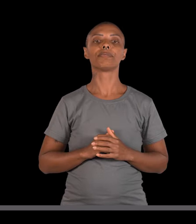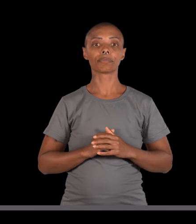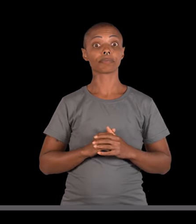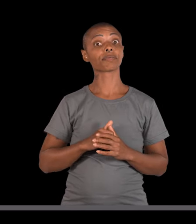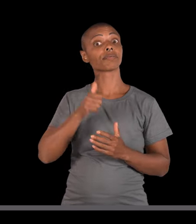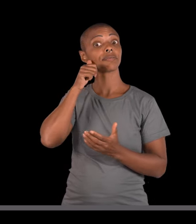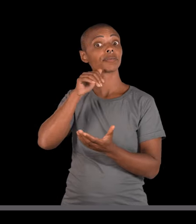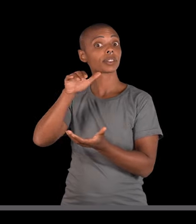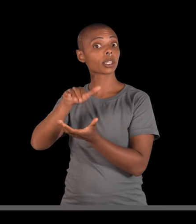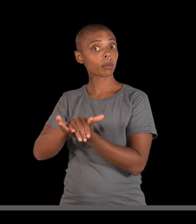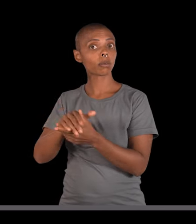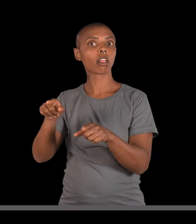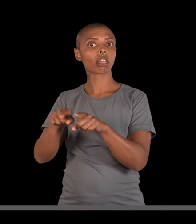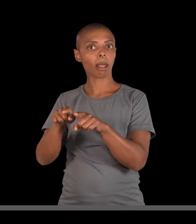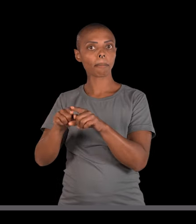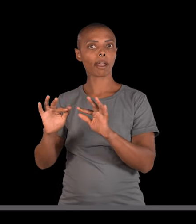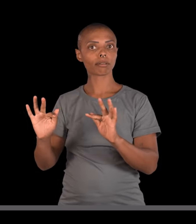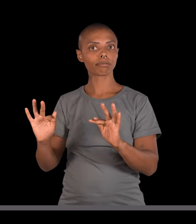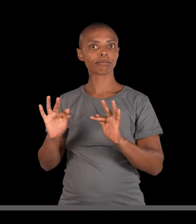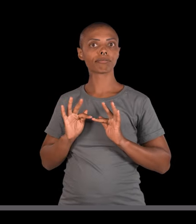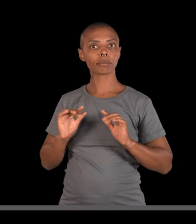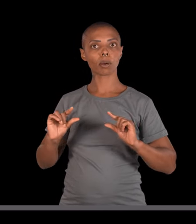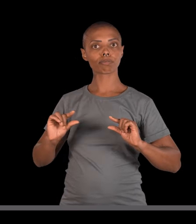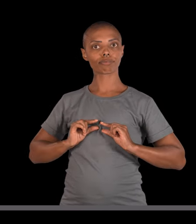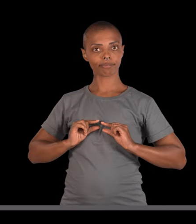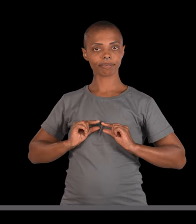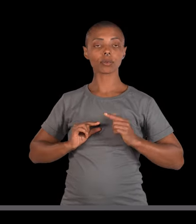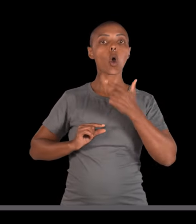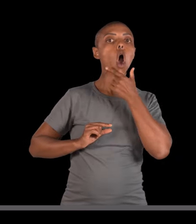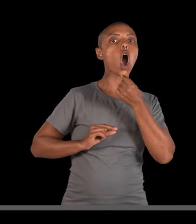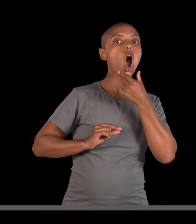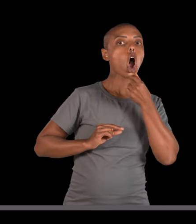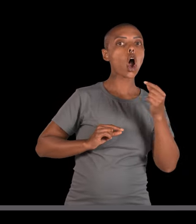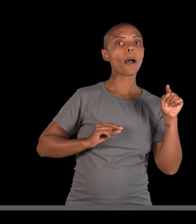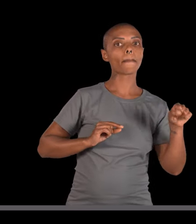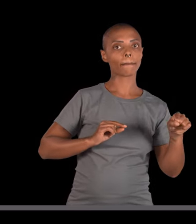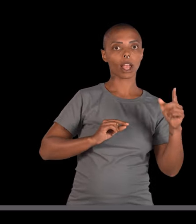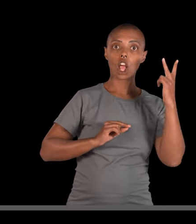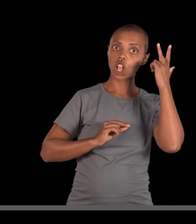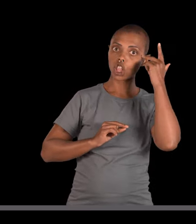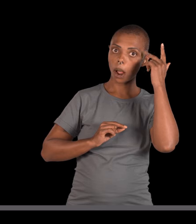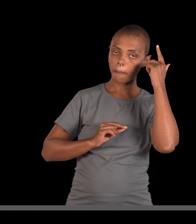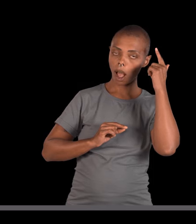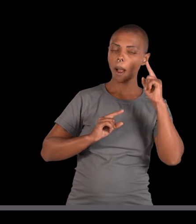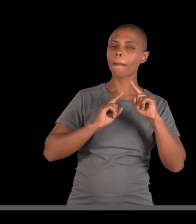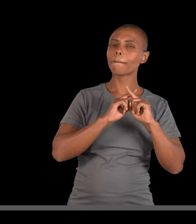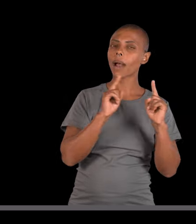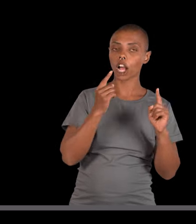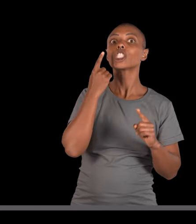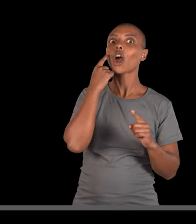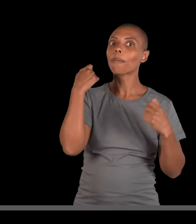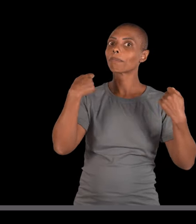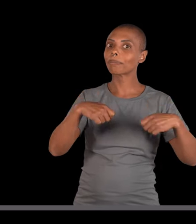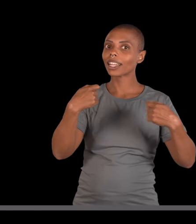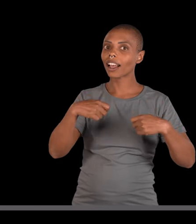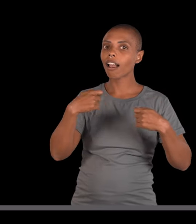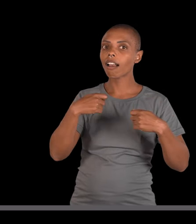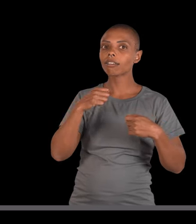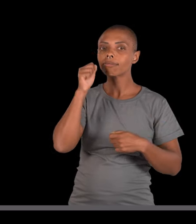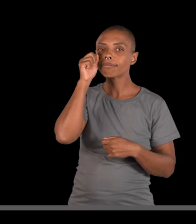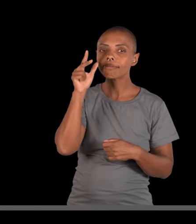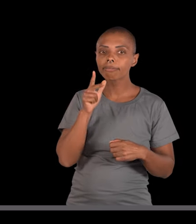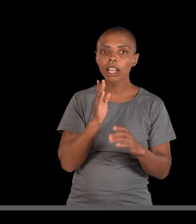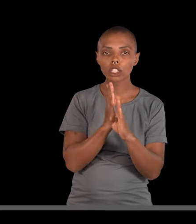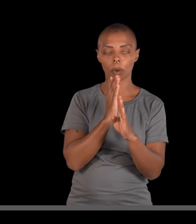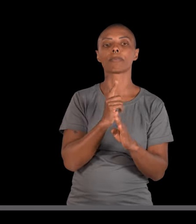também é Fzinho, Fzinho. O homem, ele é normal. Se ter fibro... Olha as deduções